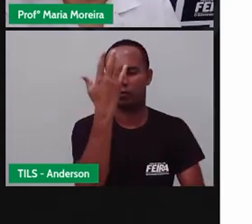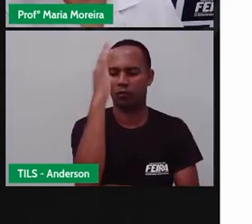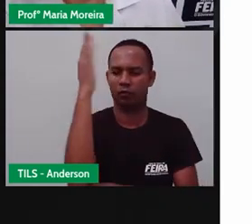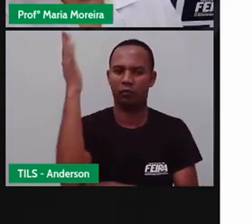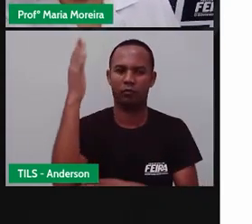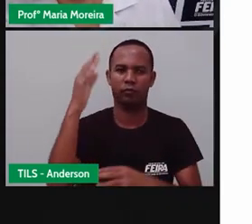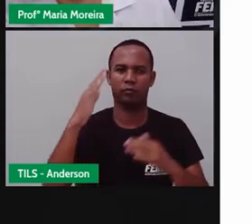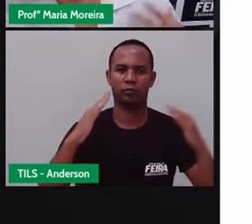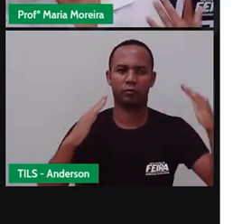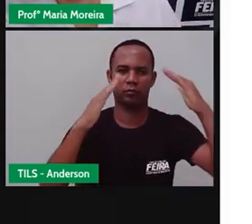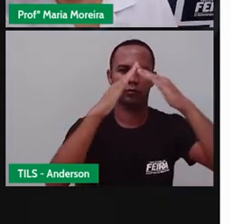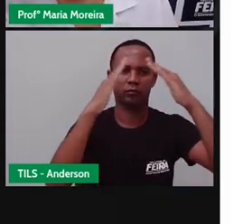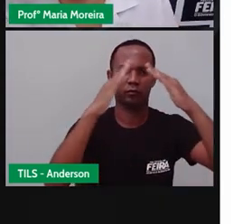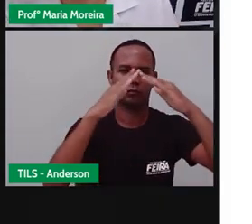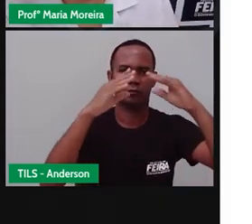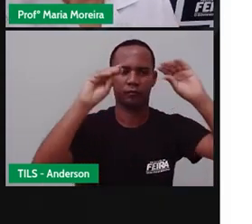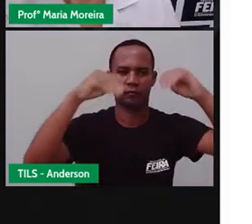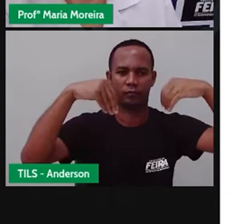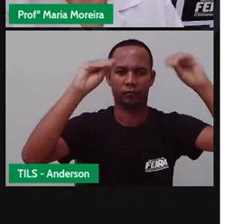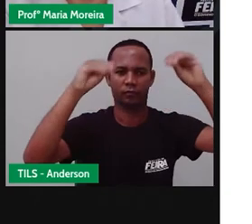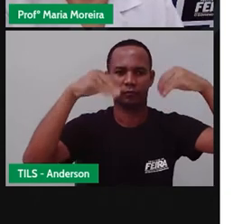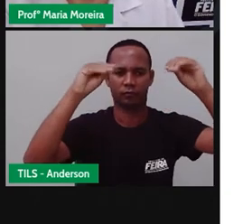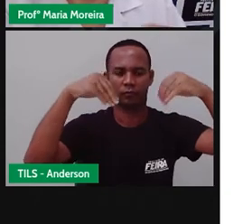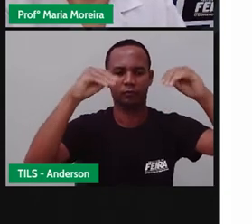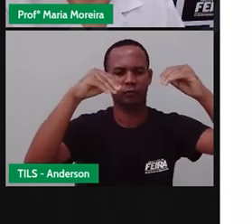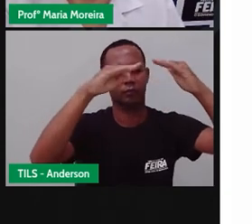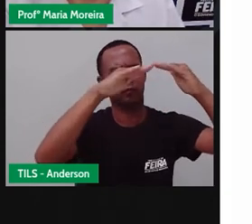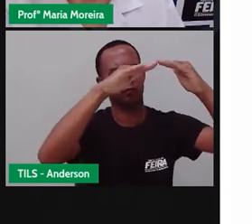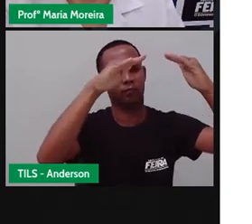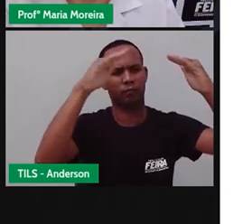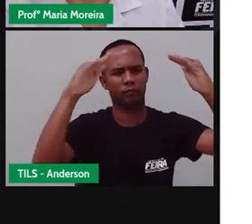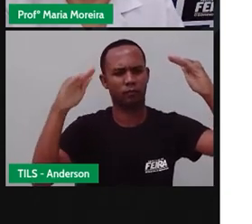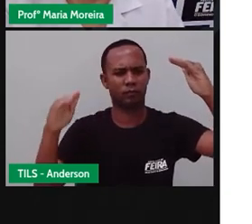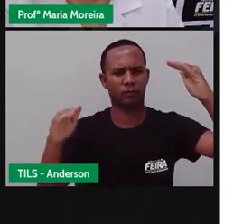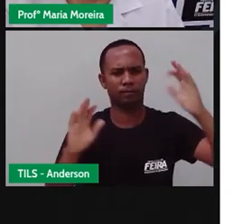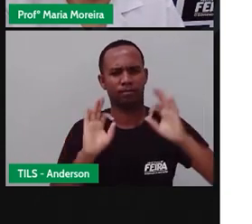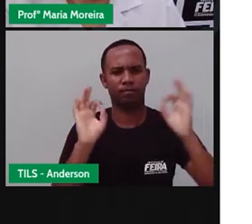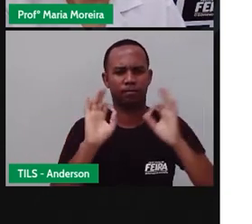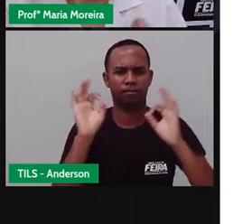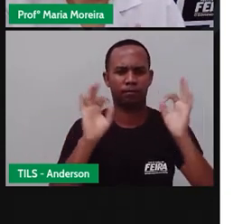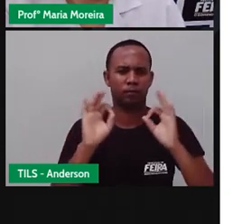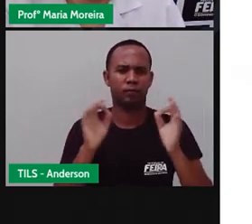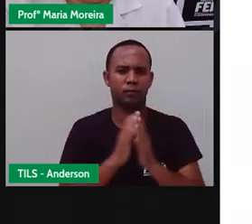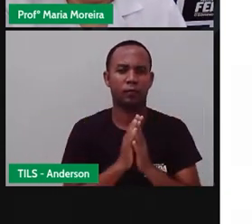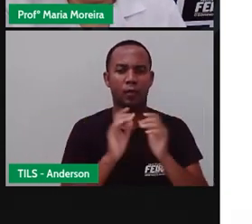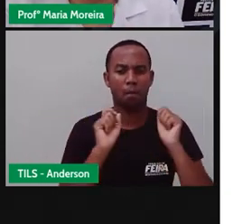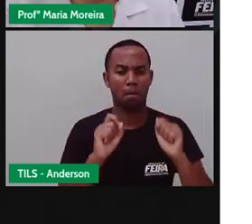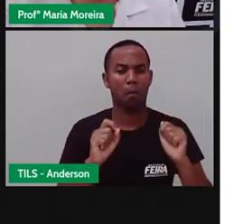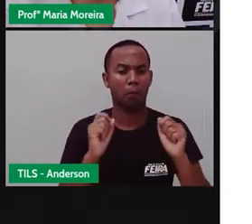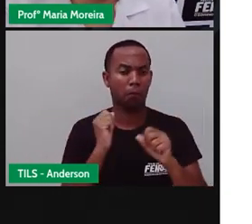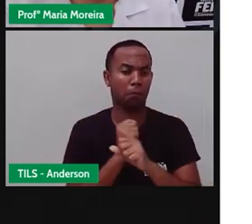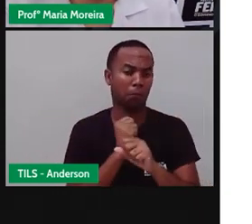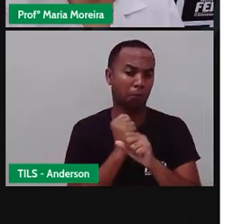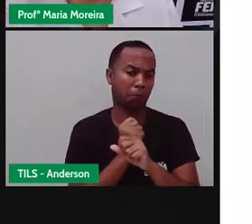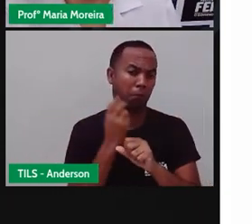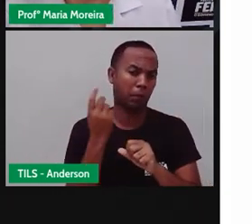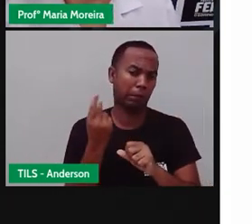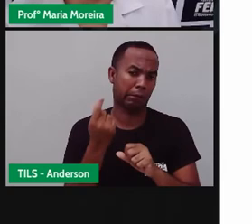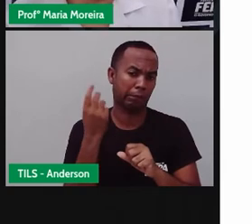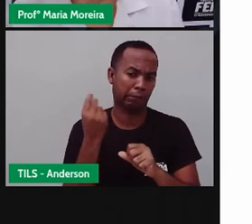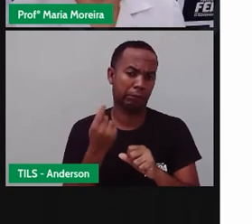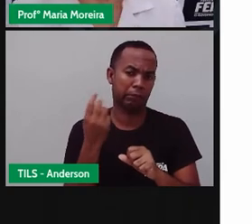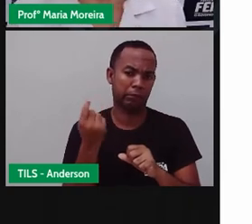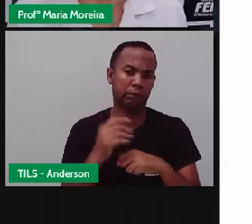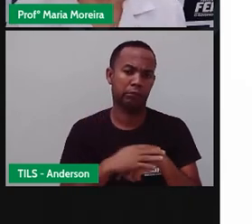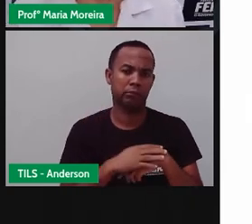árvores. Palhas, folhas, são bastante, o quê? resistentes e podem durar por muitos anos e, obviamente,